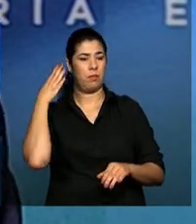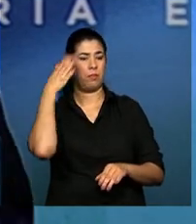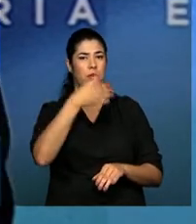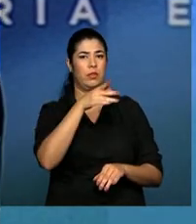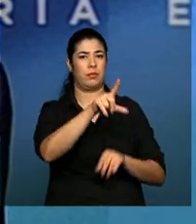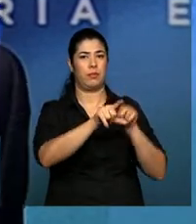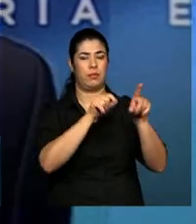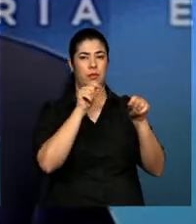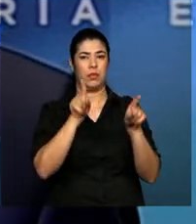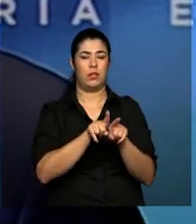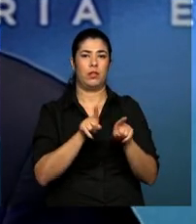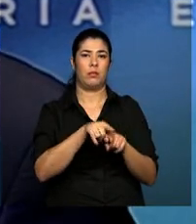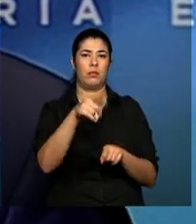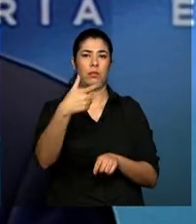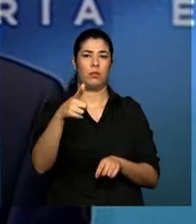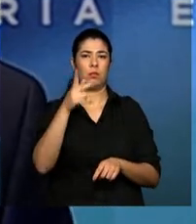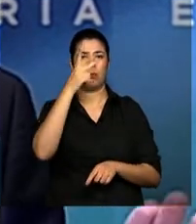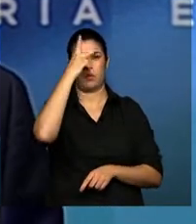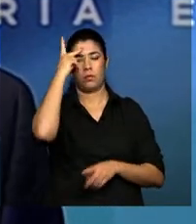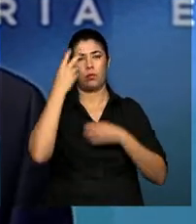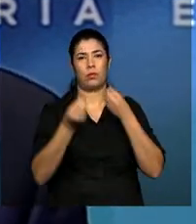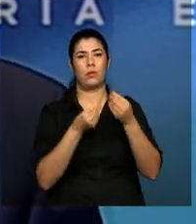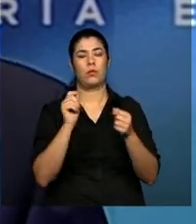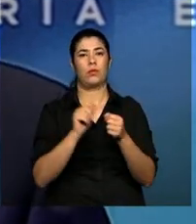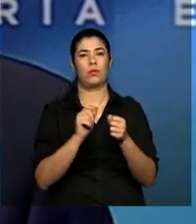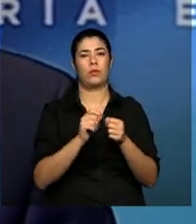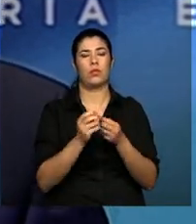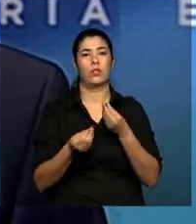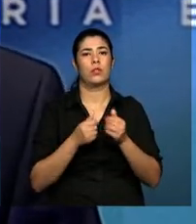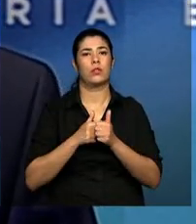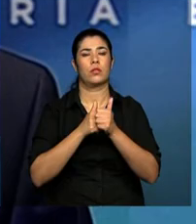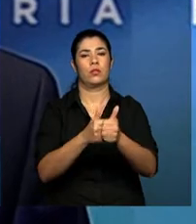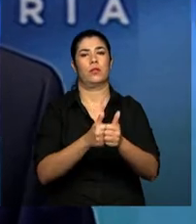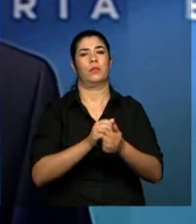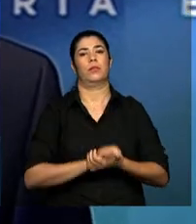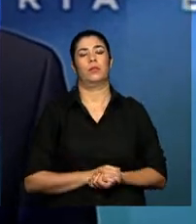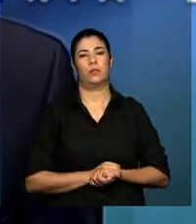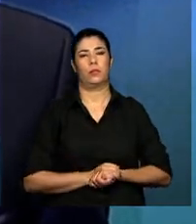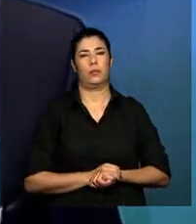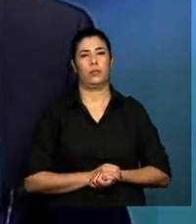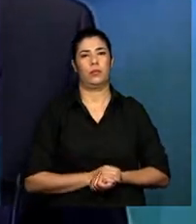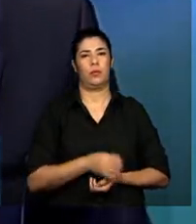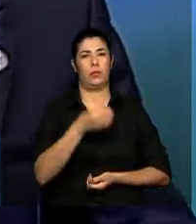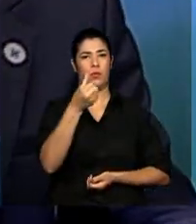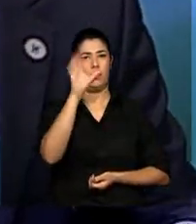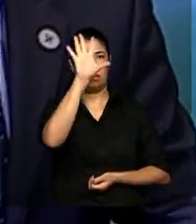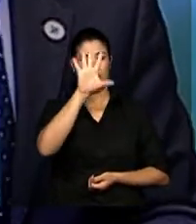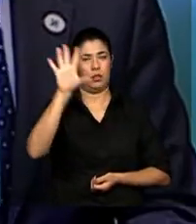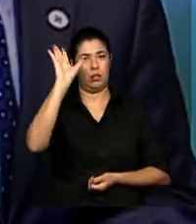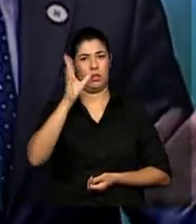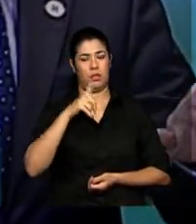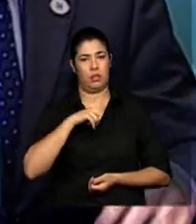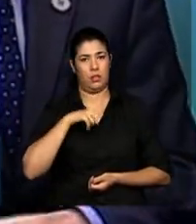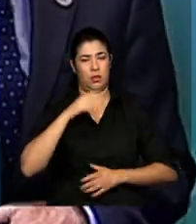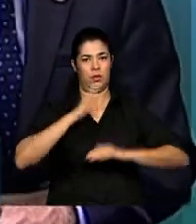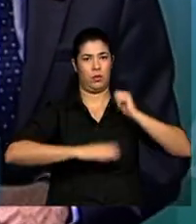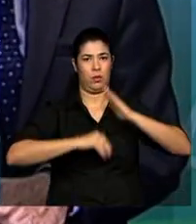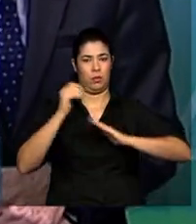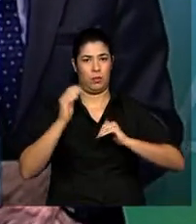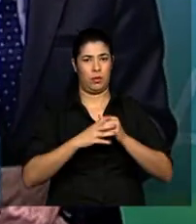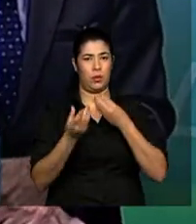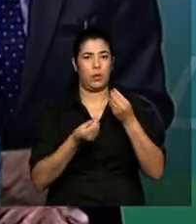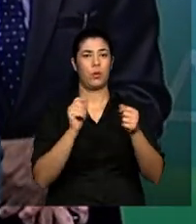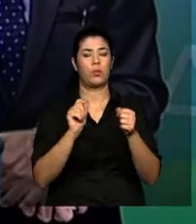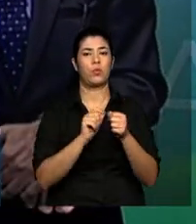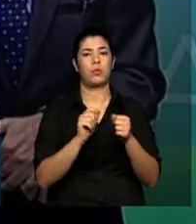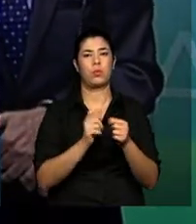policial ou não, no momento adequado em que se desencadear. Seis estados já fazem esse processo de... Já fazem por arranjos locais em 15 hospitais.